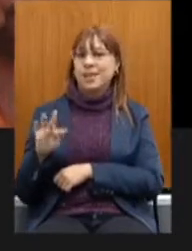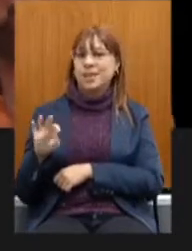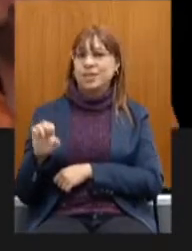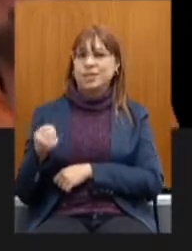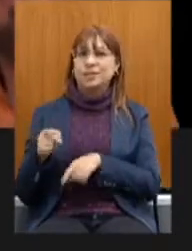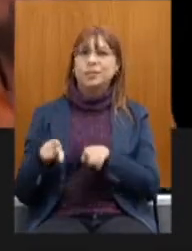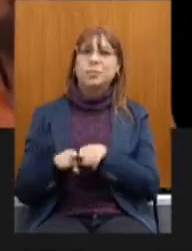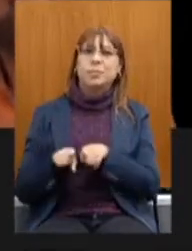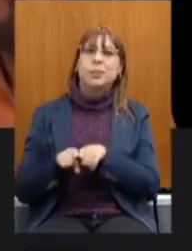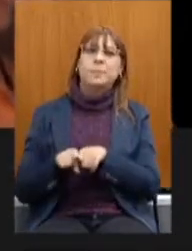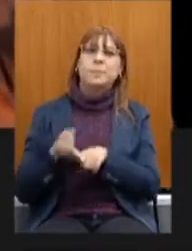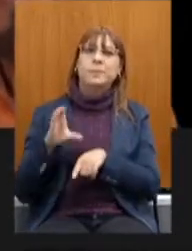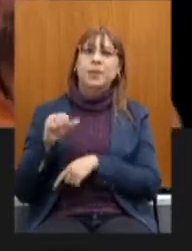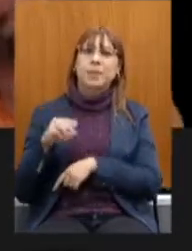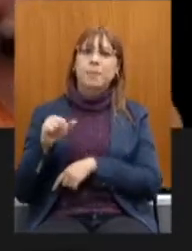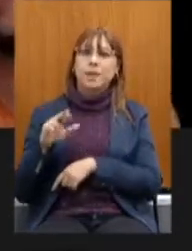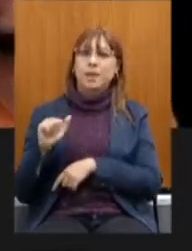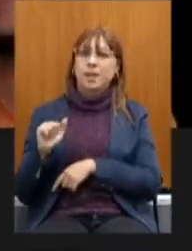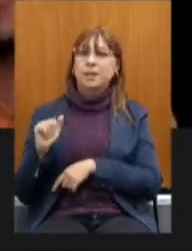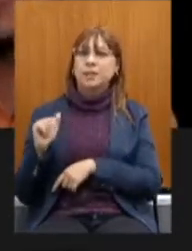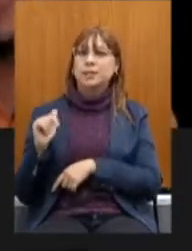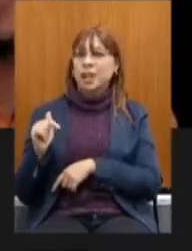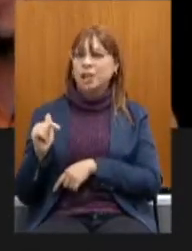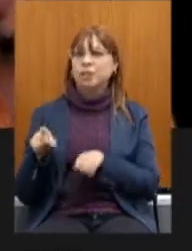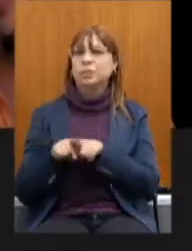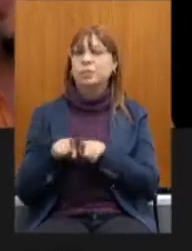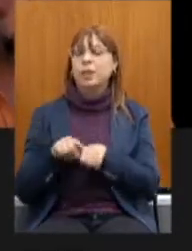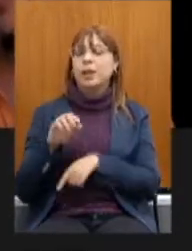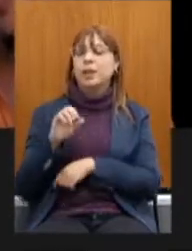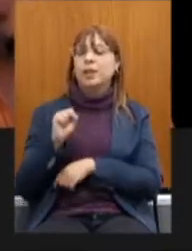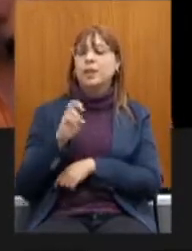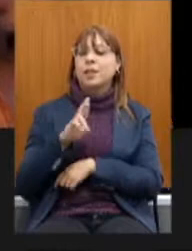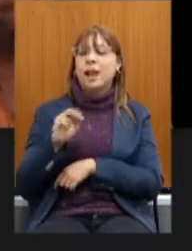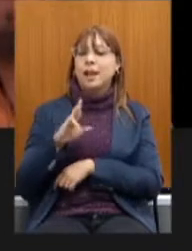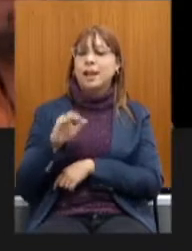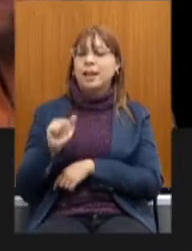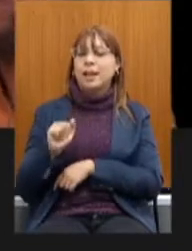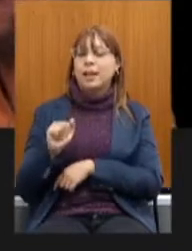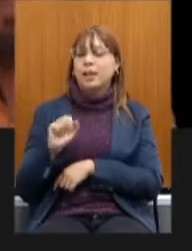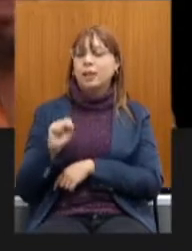de fotografia e hoje da Serraria Souza Pinto. Também. Pode passar?